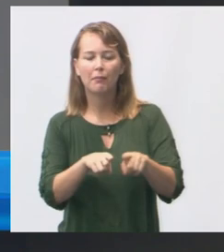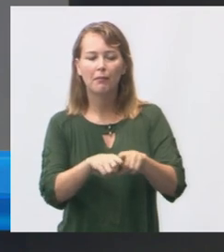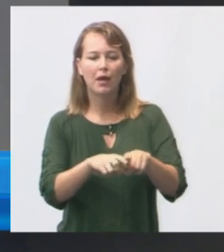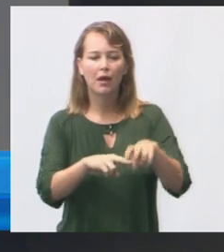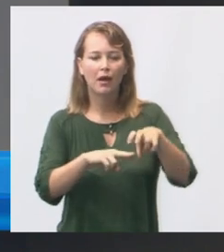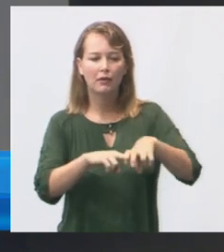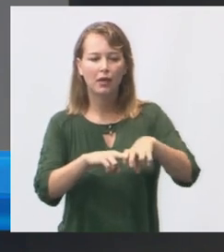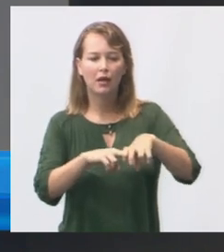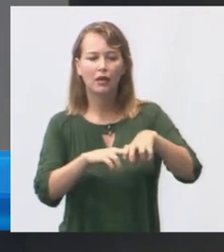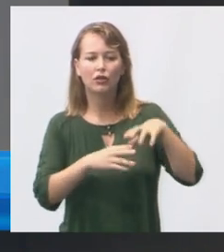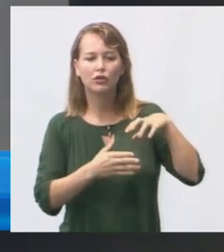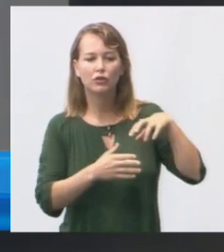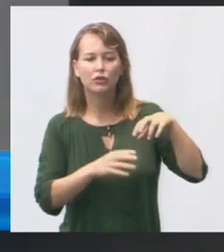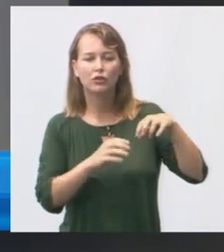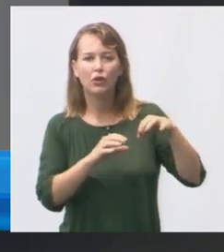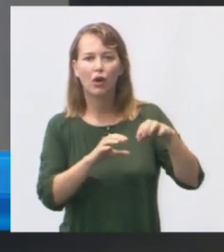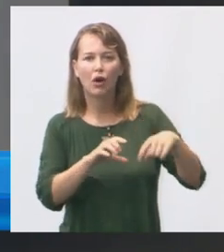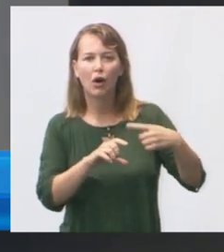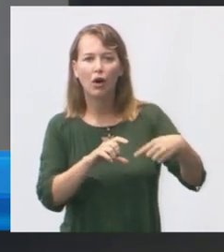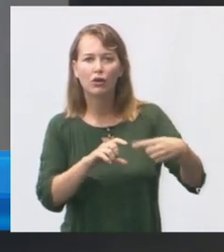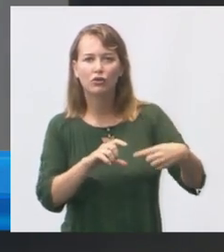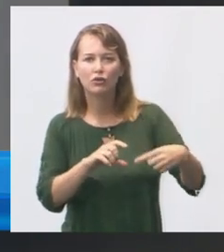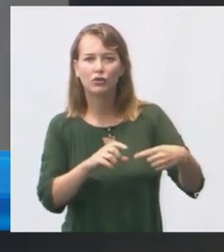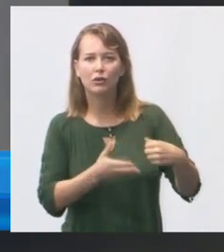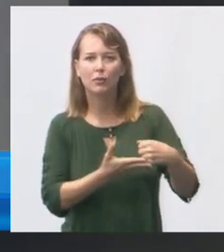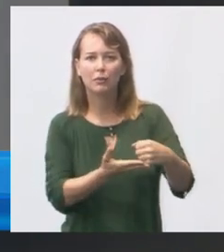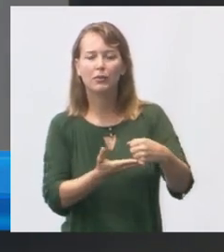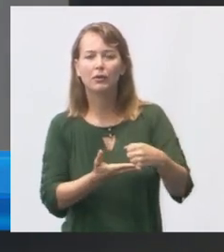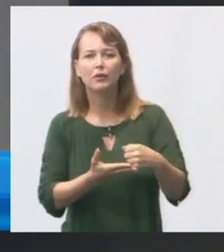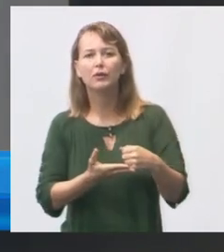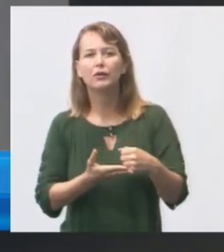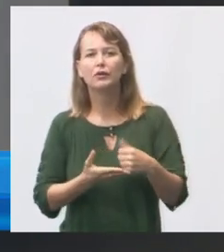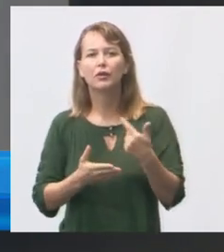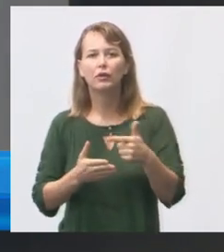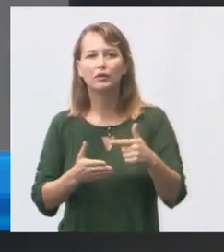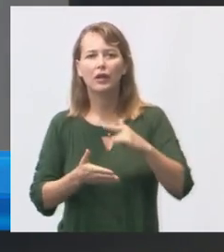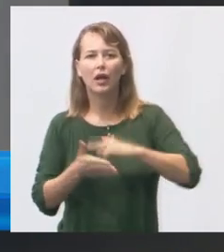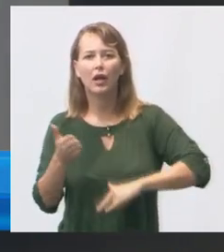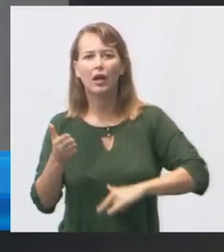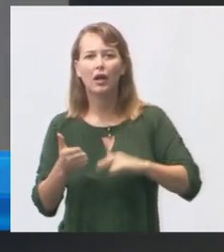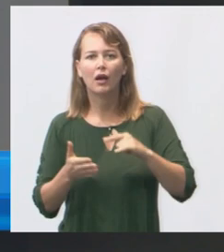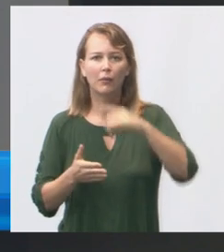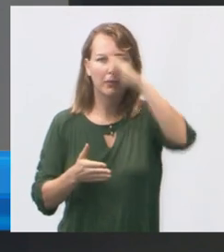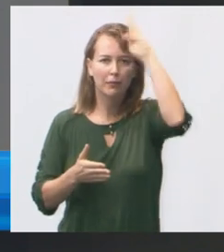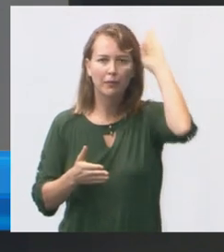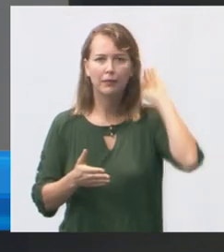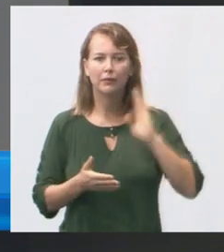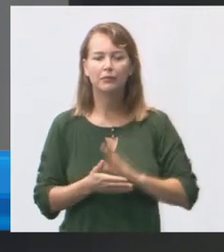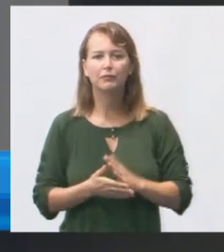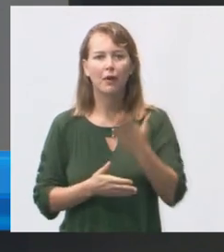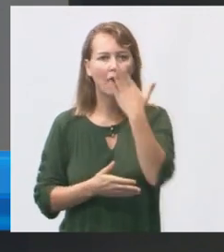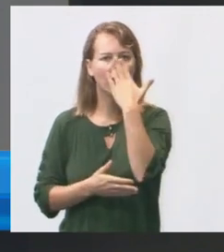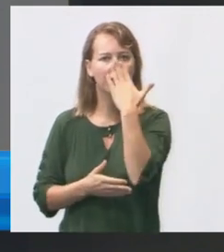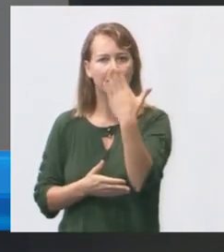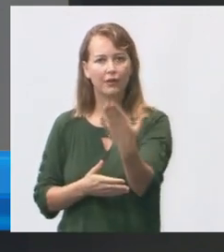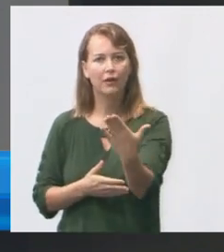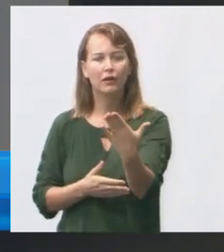de apoio não possui alvarado com o bombeiro então essa unidade fica ali em frente ao nosso